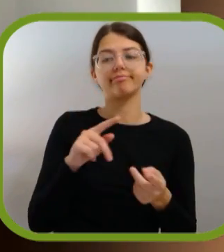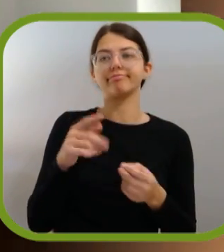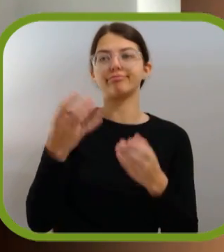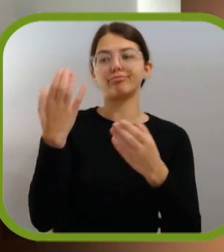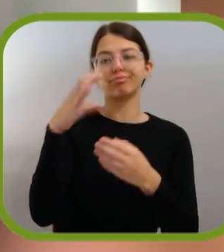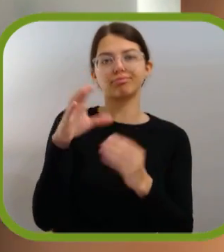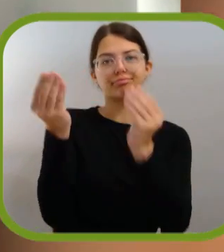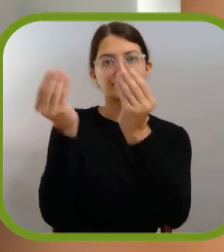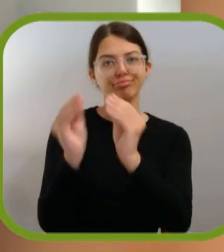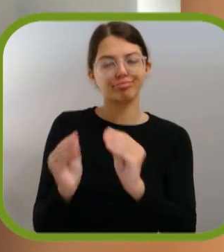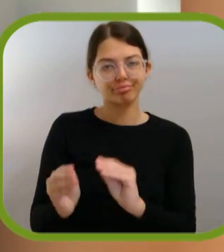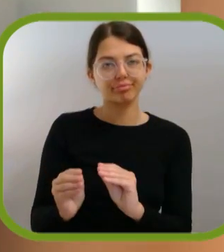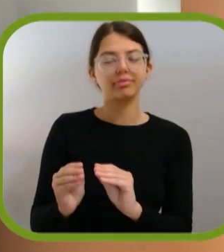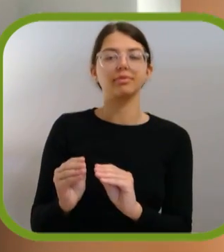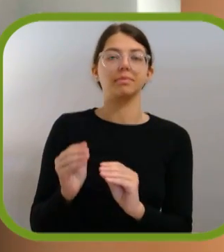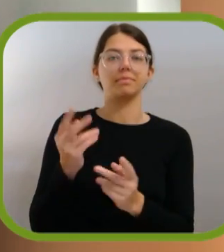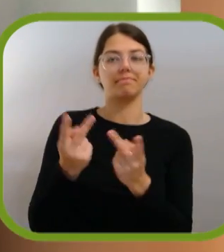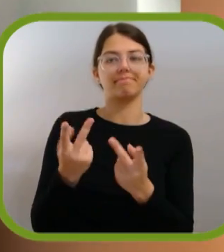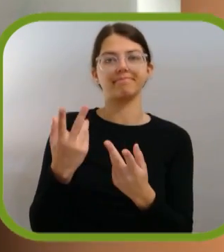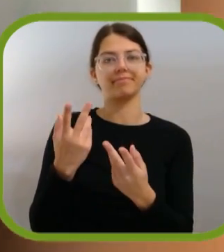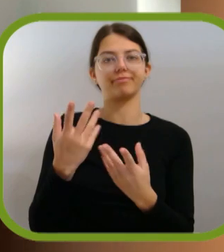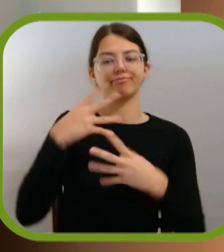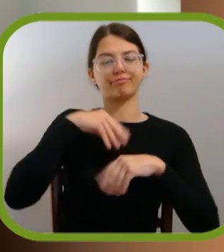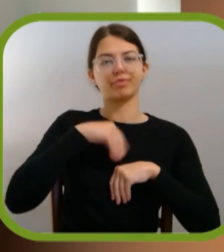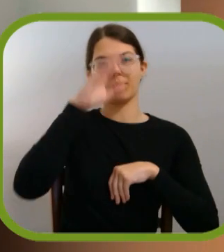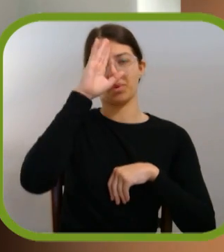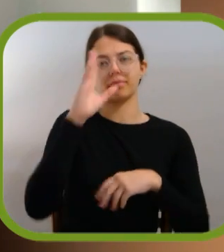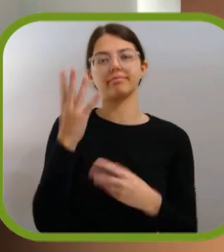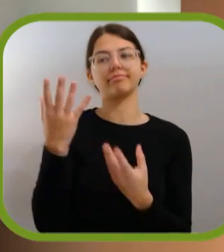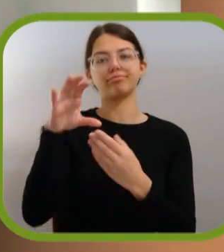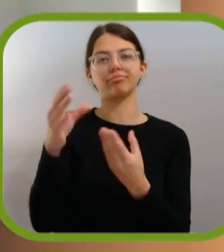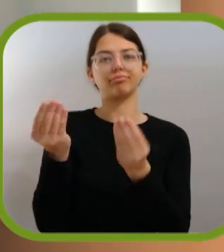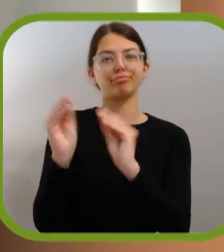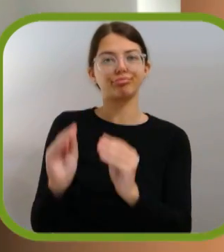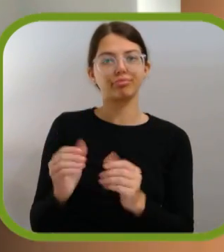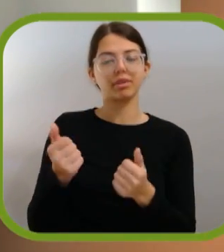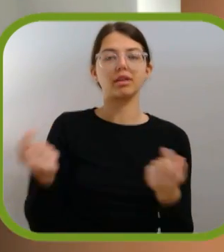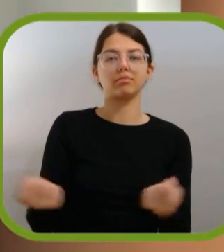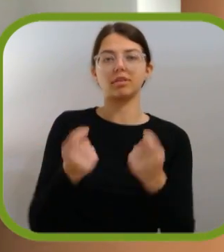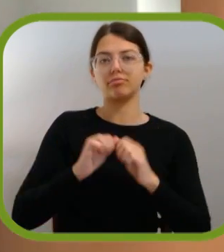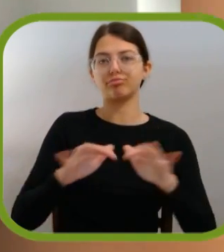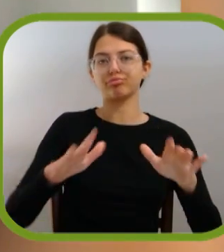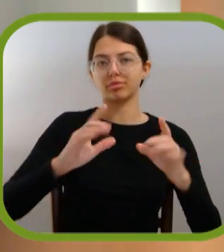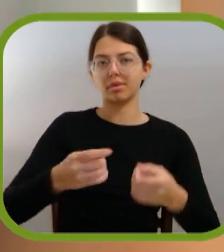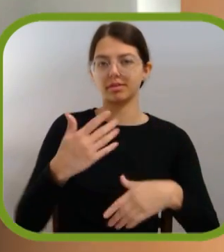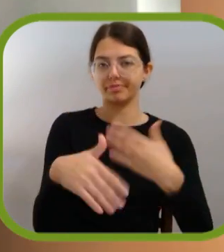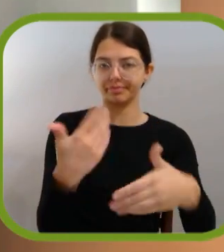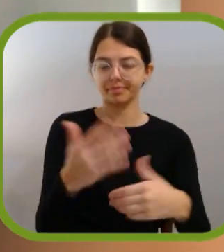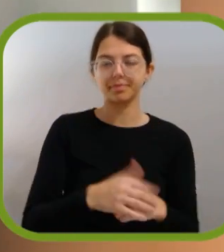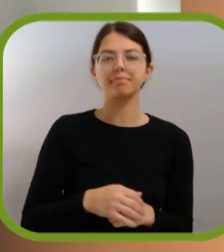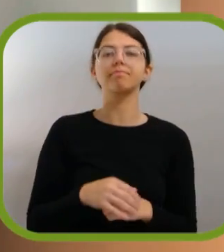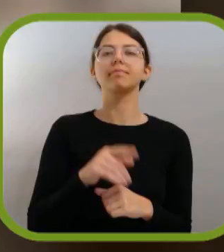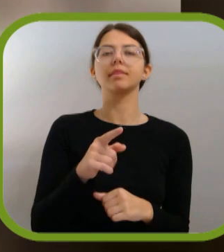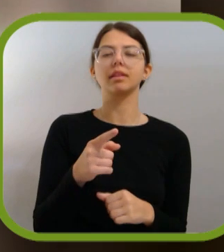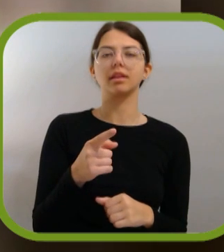um conteúdo, tendo em consideração esta análise, e partilhar o conteúdo, começar as campanhas, e por aí